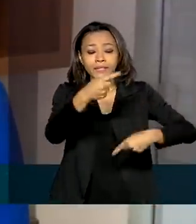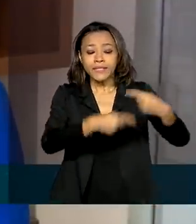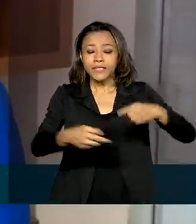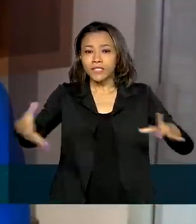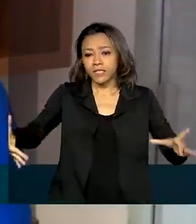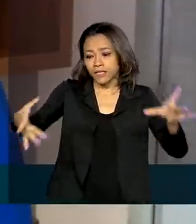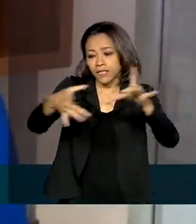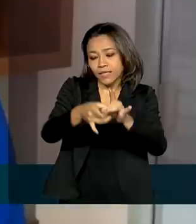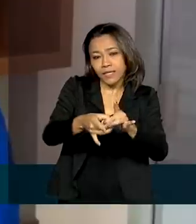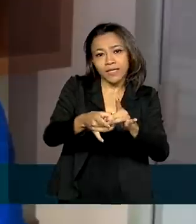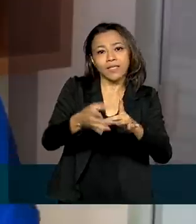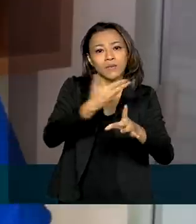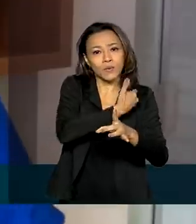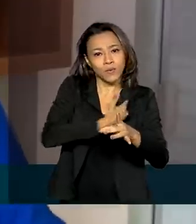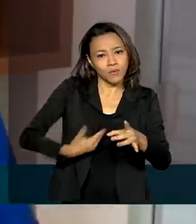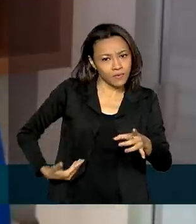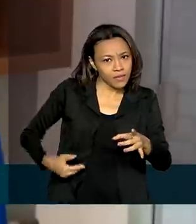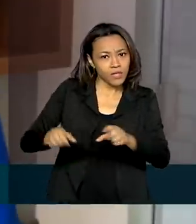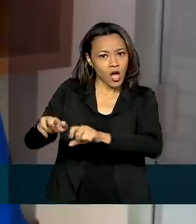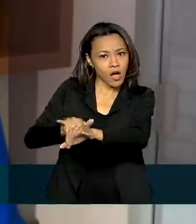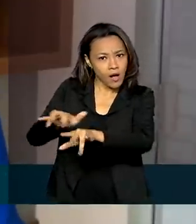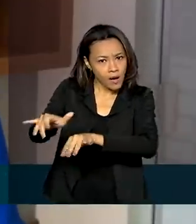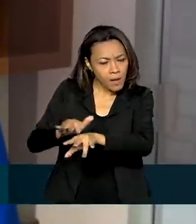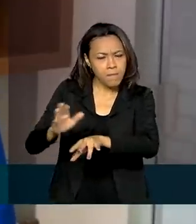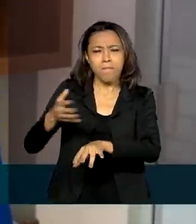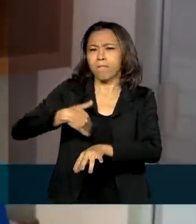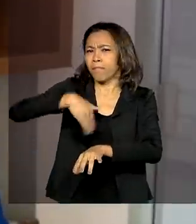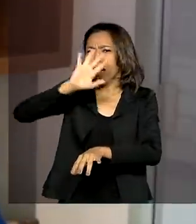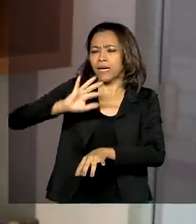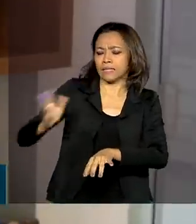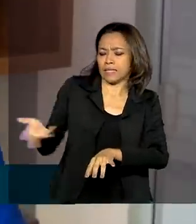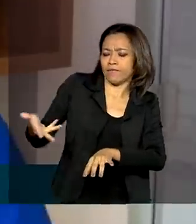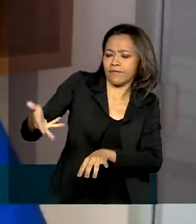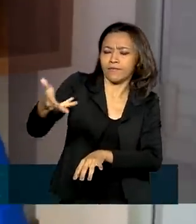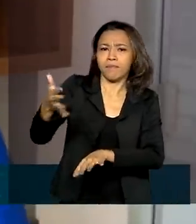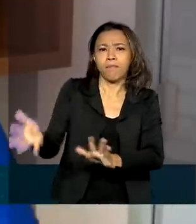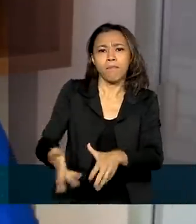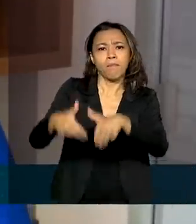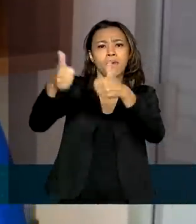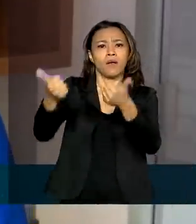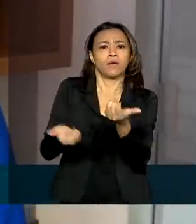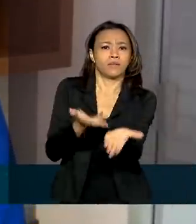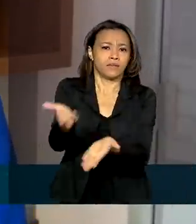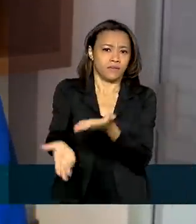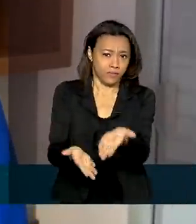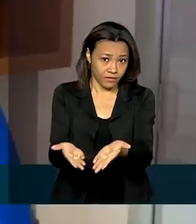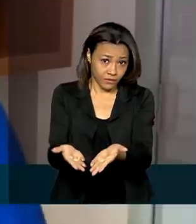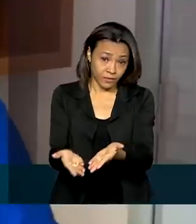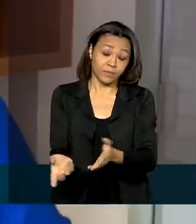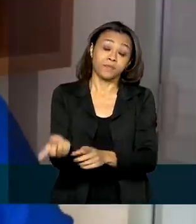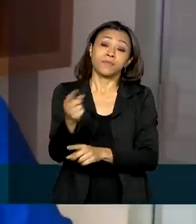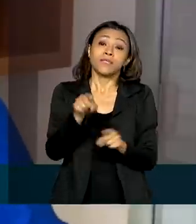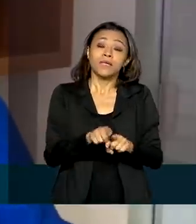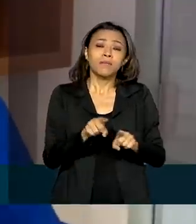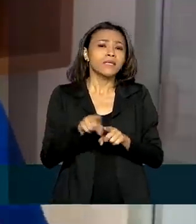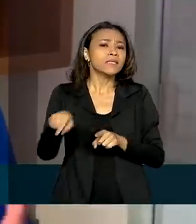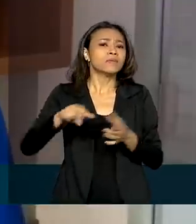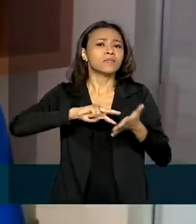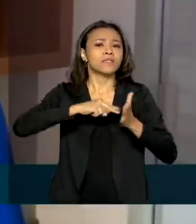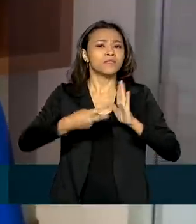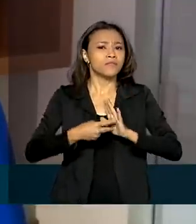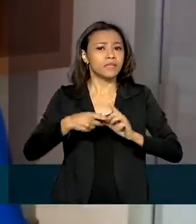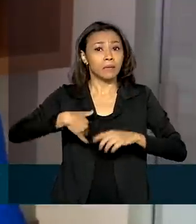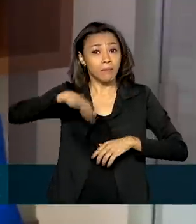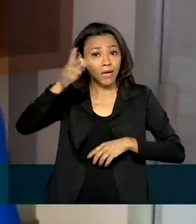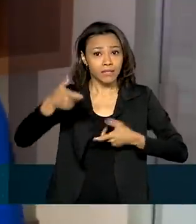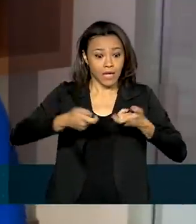do governo, que promete mais eficiência e melhores serviços. De um lado, representa mais